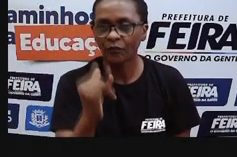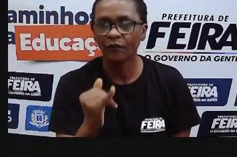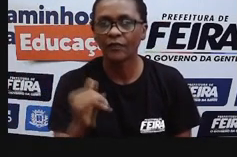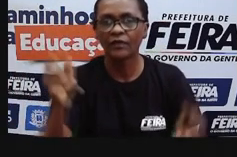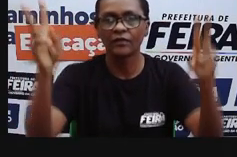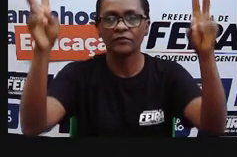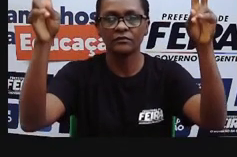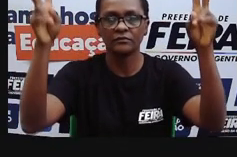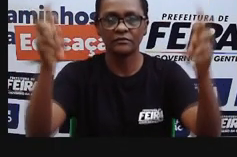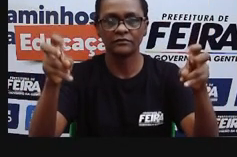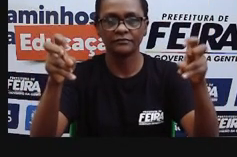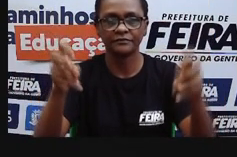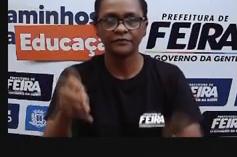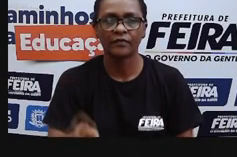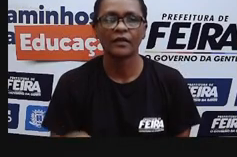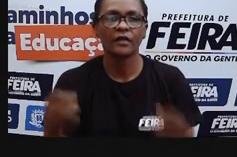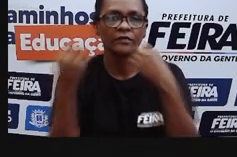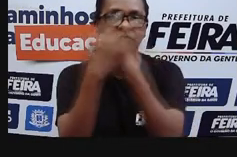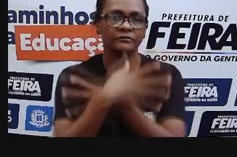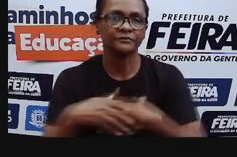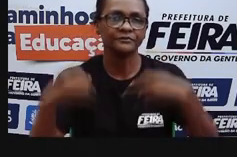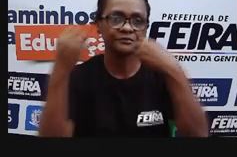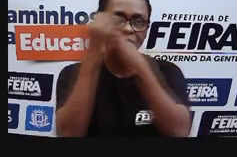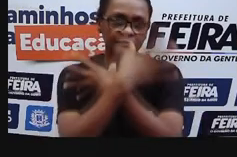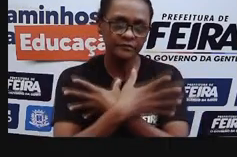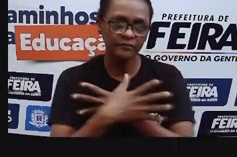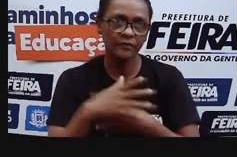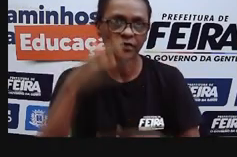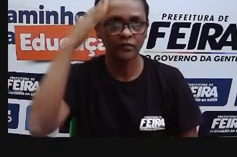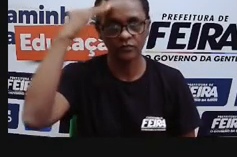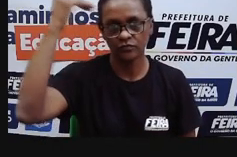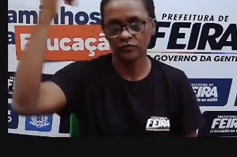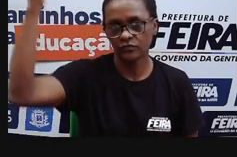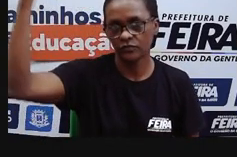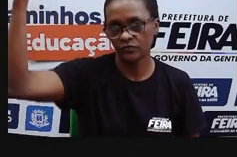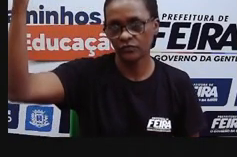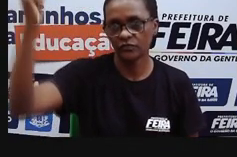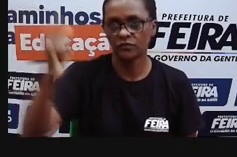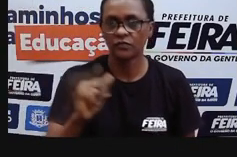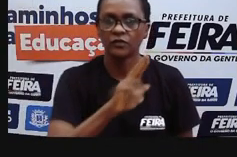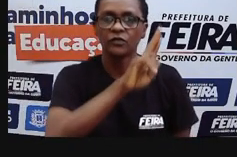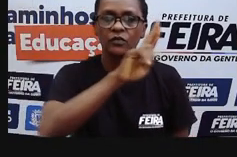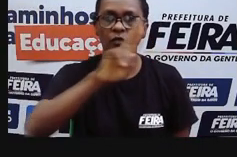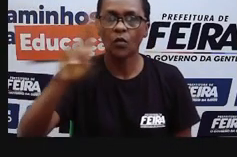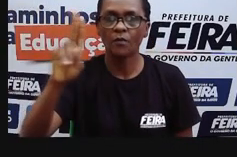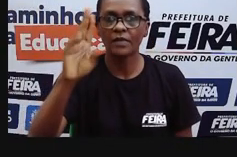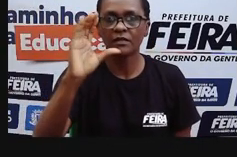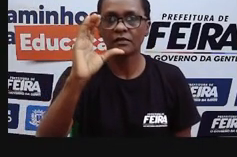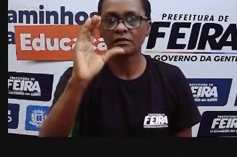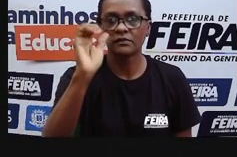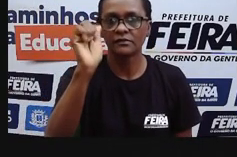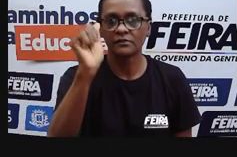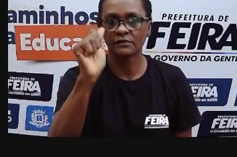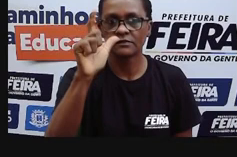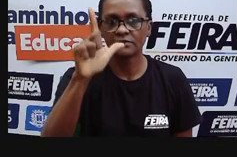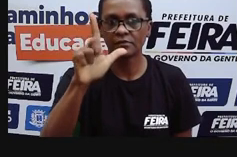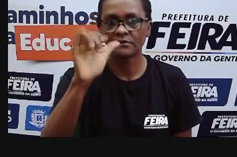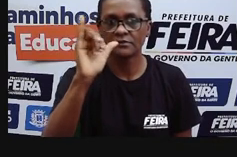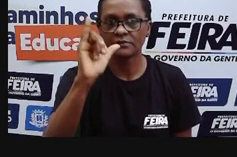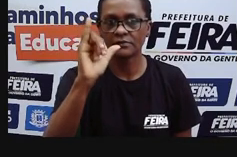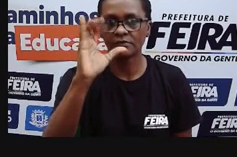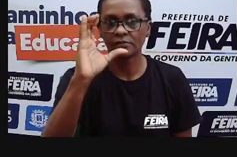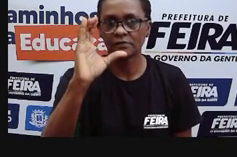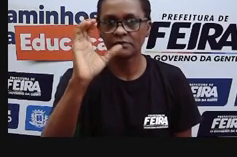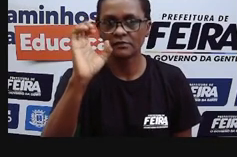trago essa música de Gilberto Gil e Chico Buarque. que chama Cálice. E aí vocês vão ver que ela